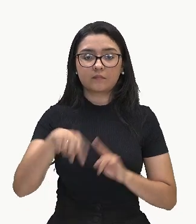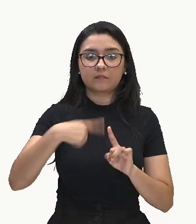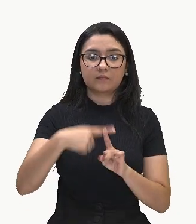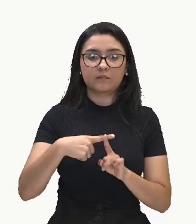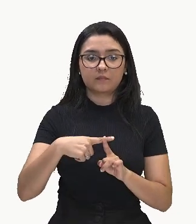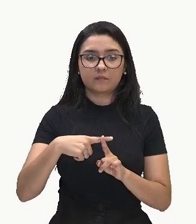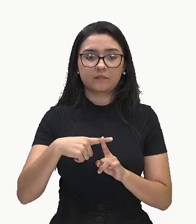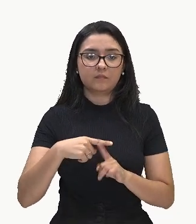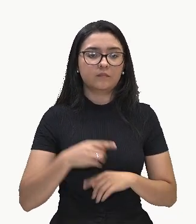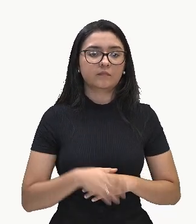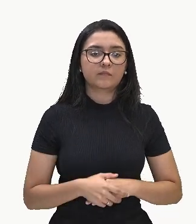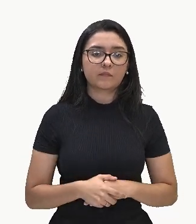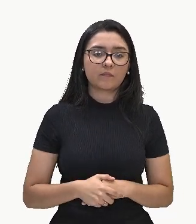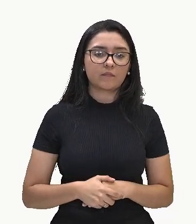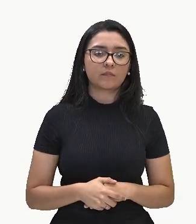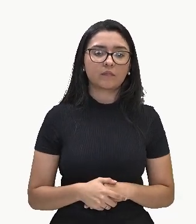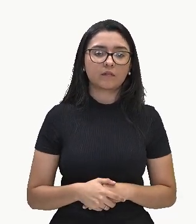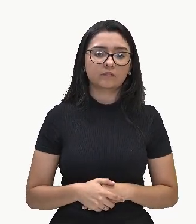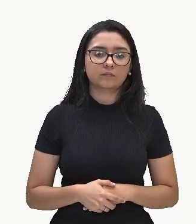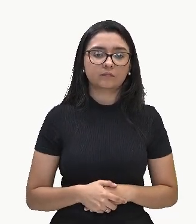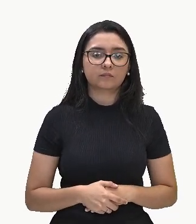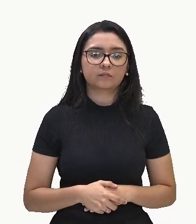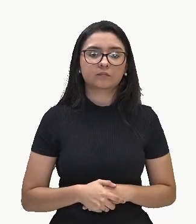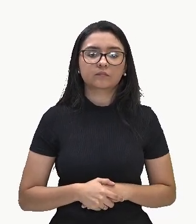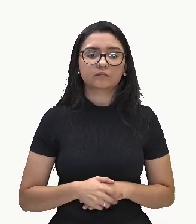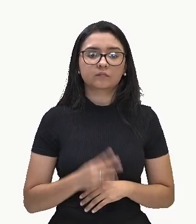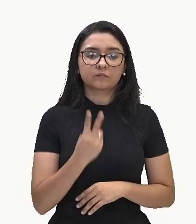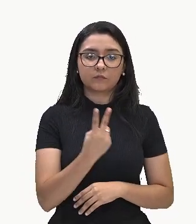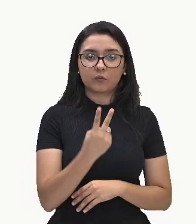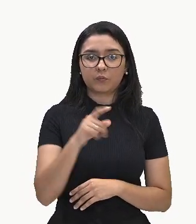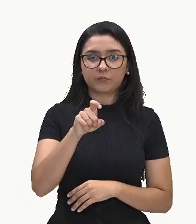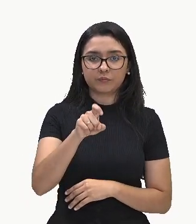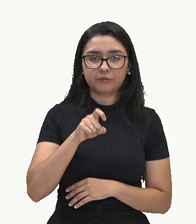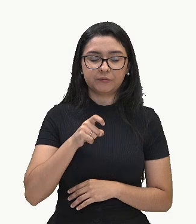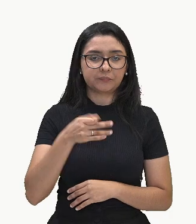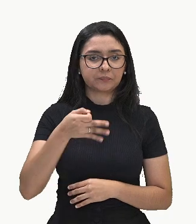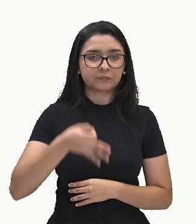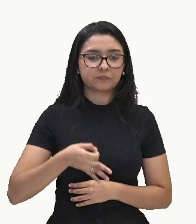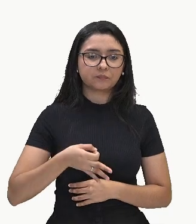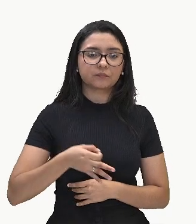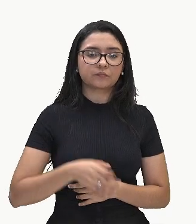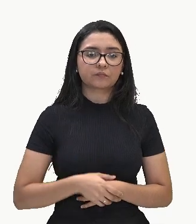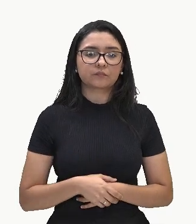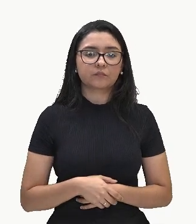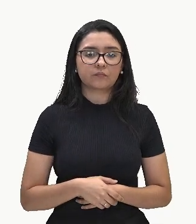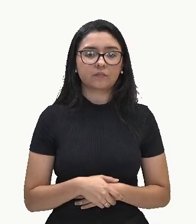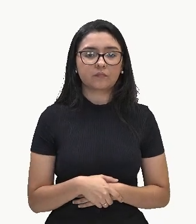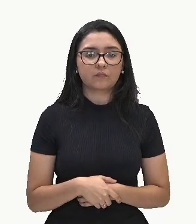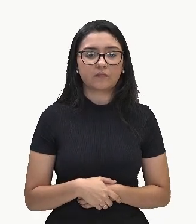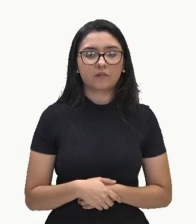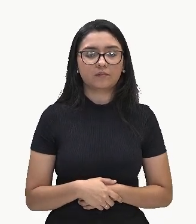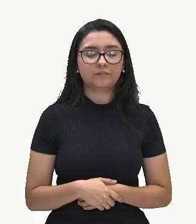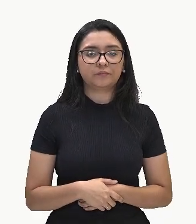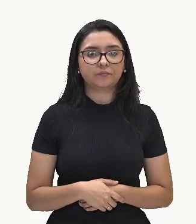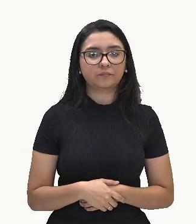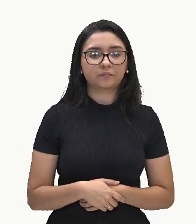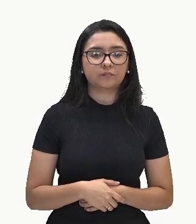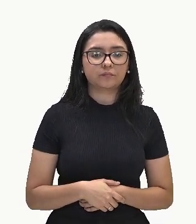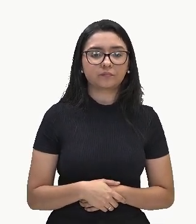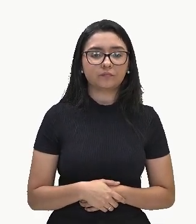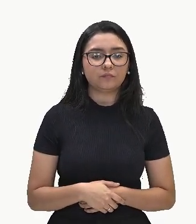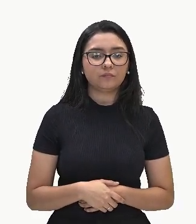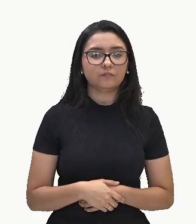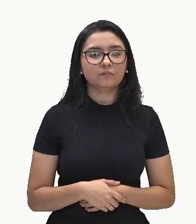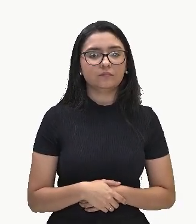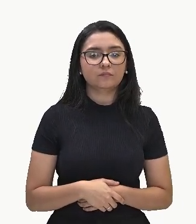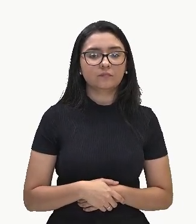mais 2X vai ficar 2X, certo? Menos X com mais 3X dá mais 2X.